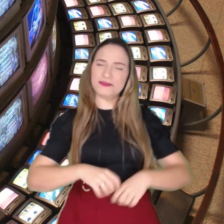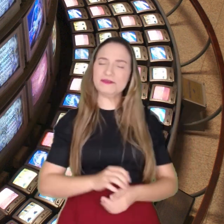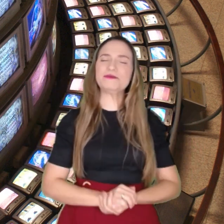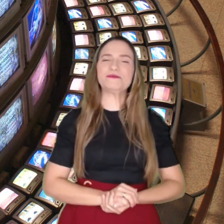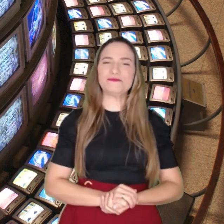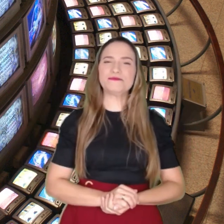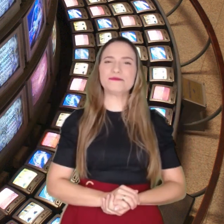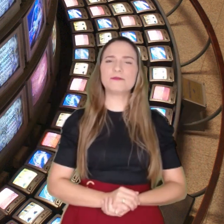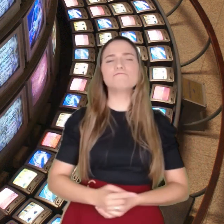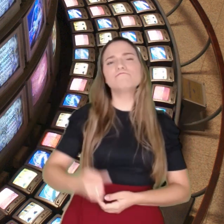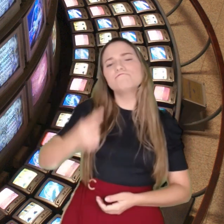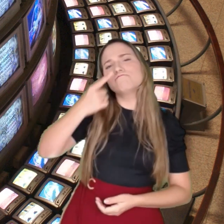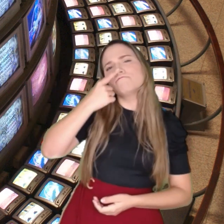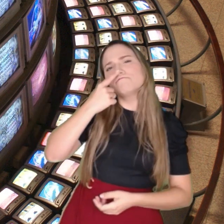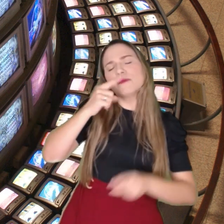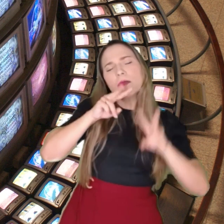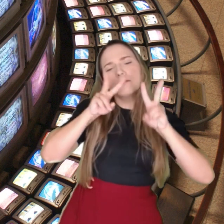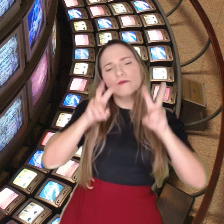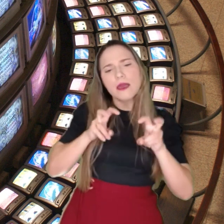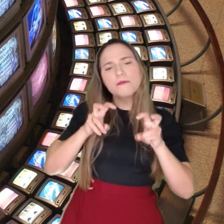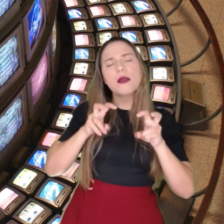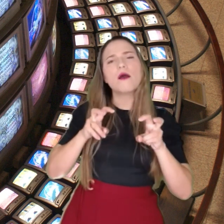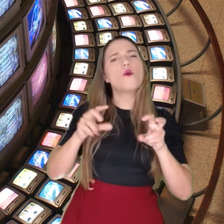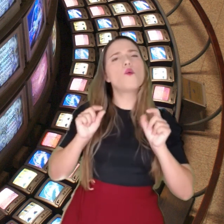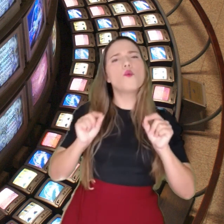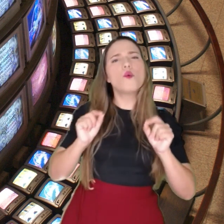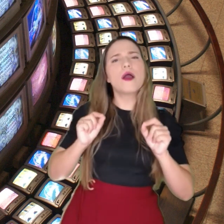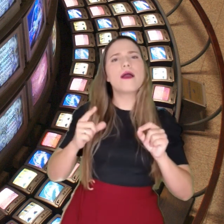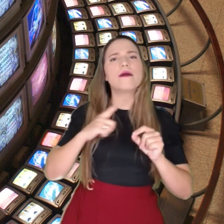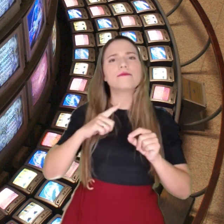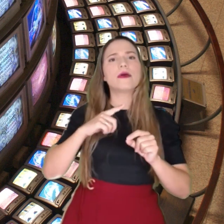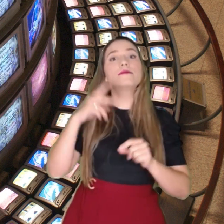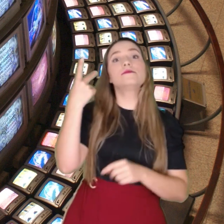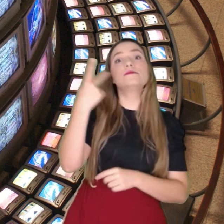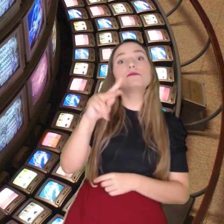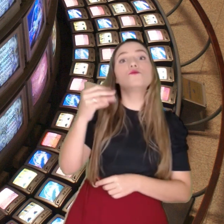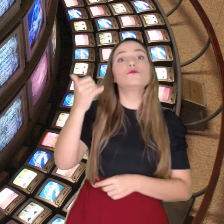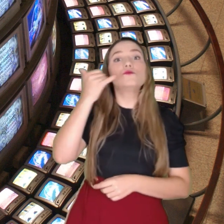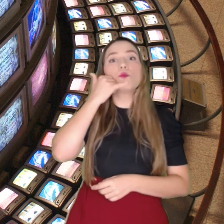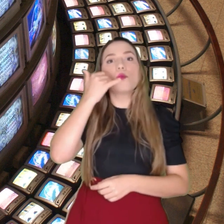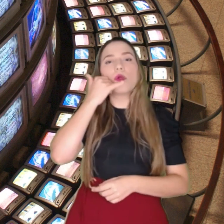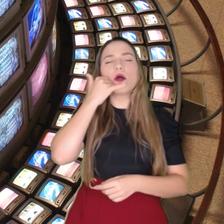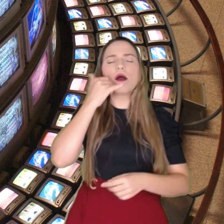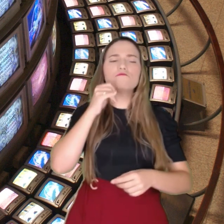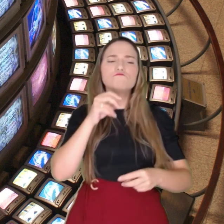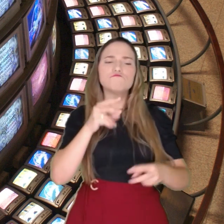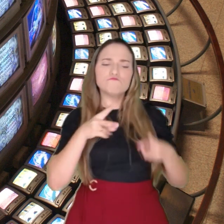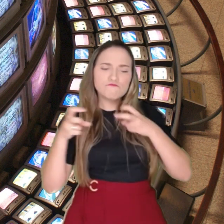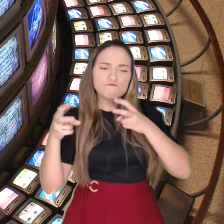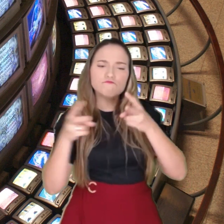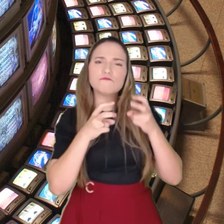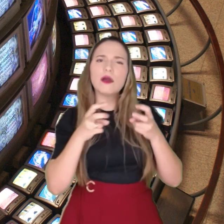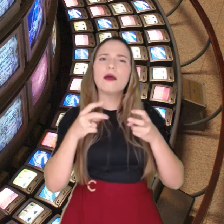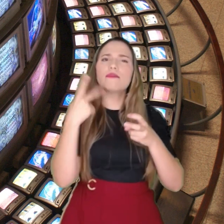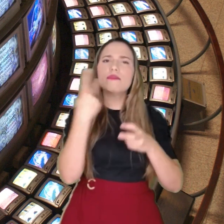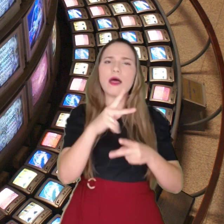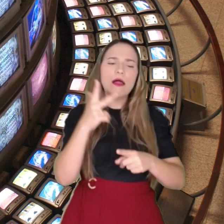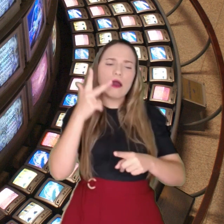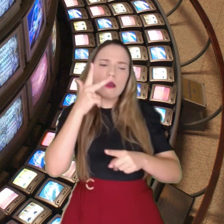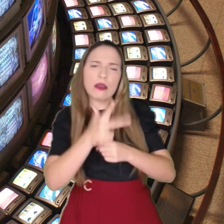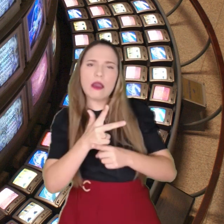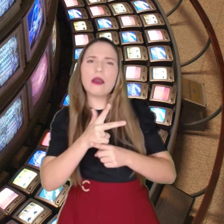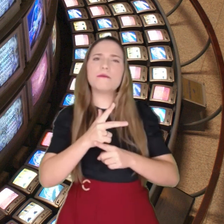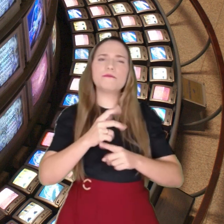Familiarize-se, então, com as configurações da câmera do seu celular. Ajuste a